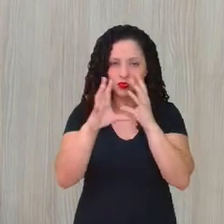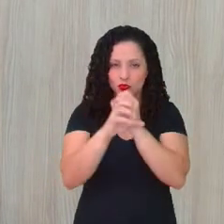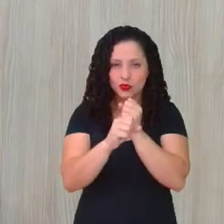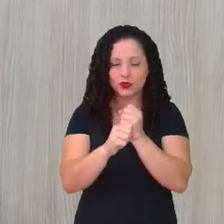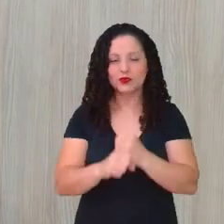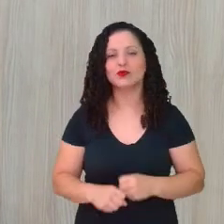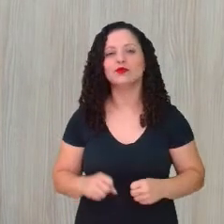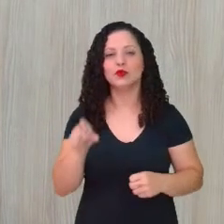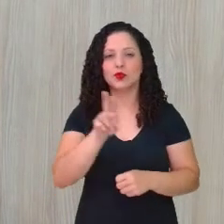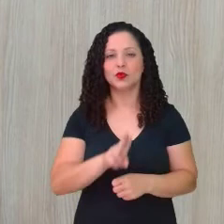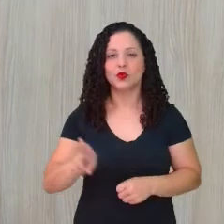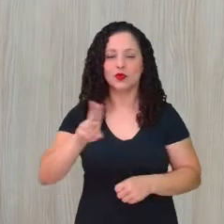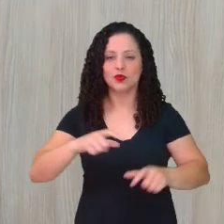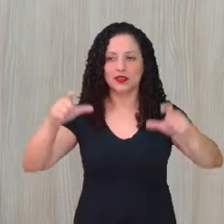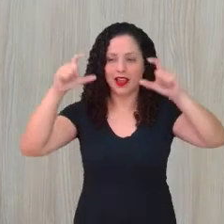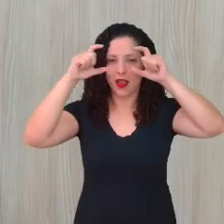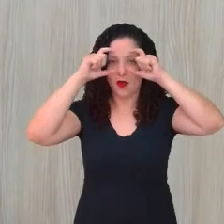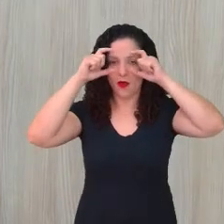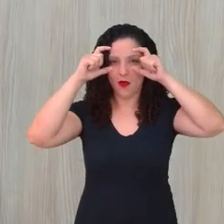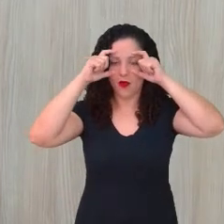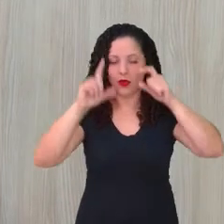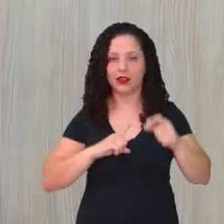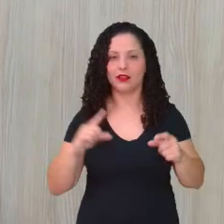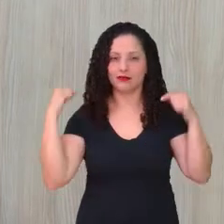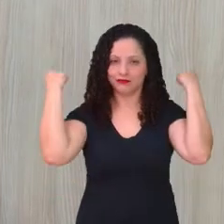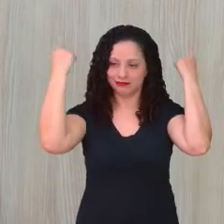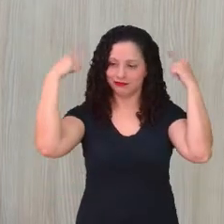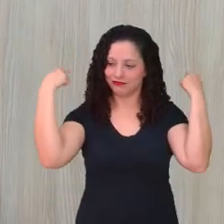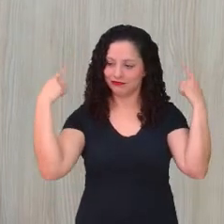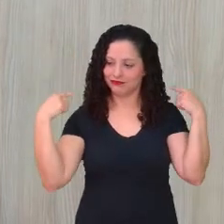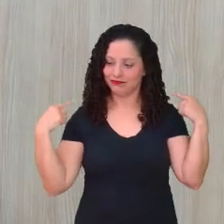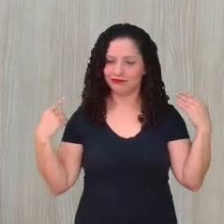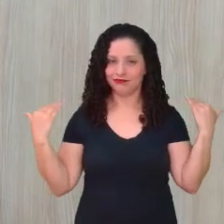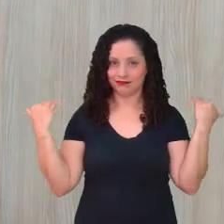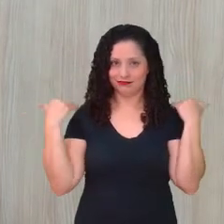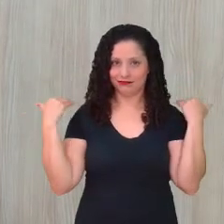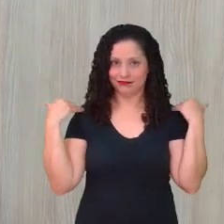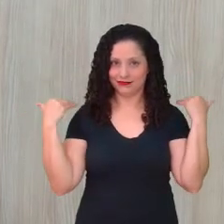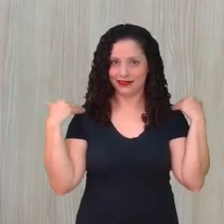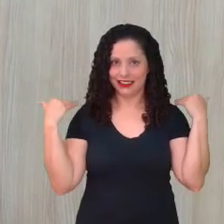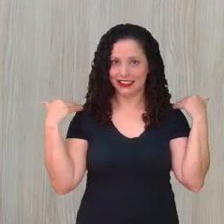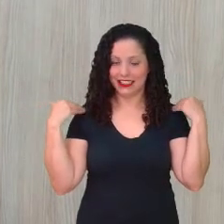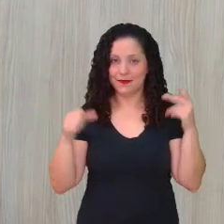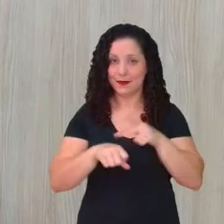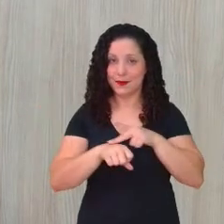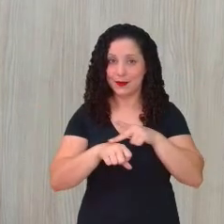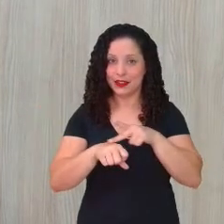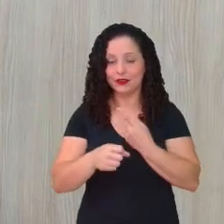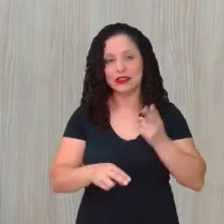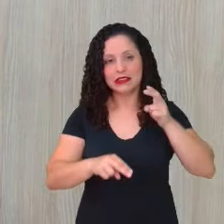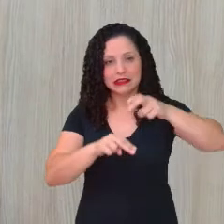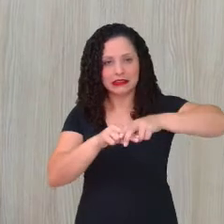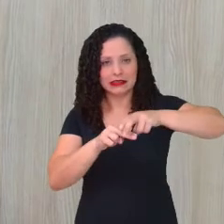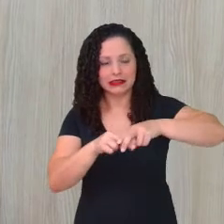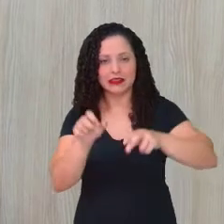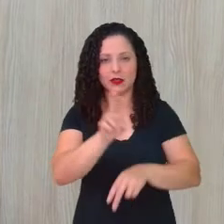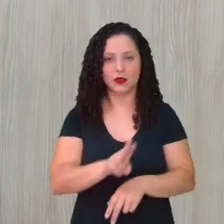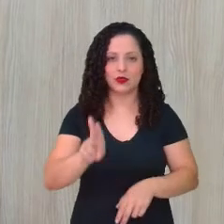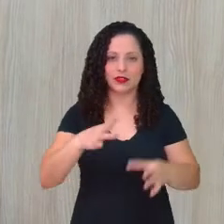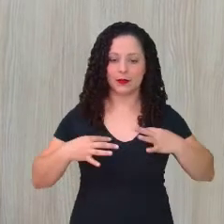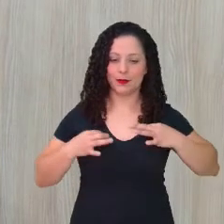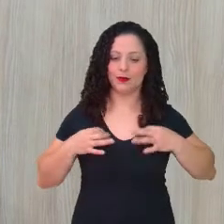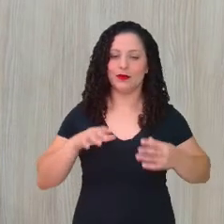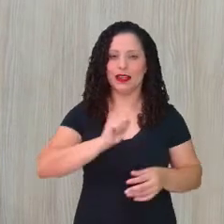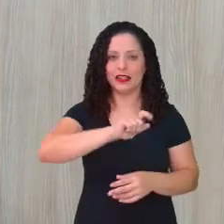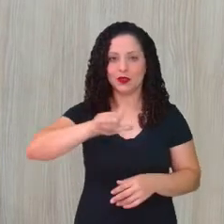os óculos arredondados, tenho o cabelo cacheado, preto. Na altura dos ombros, estou sentada, usando uma blusa azul